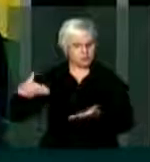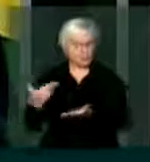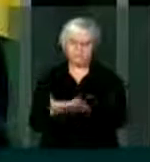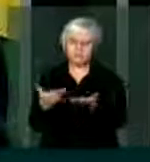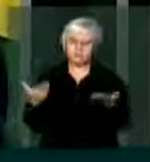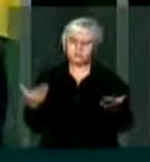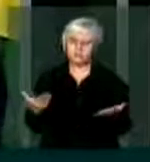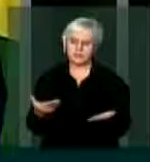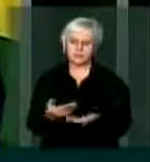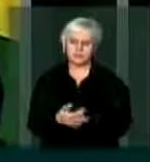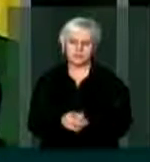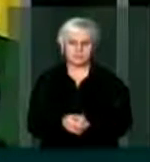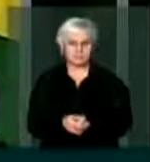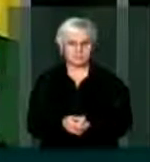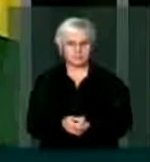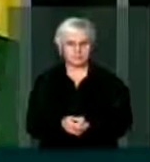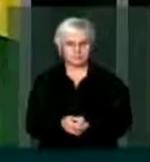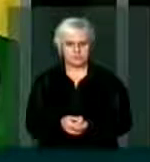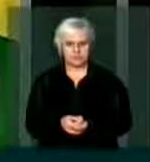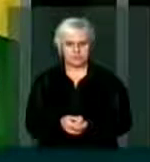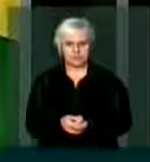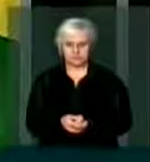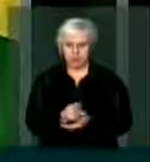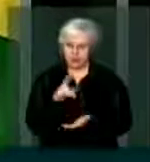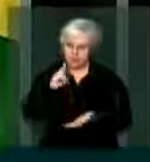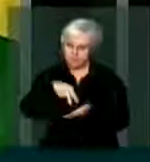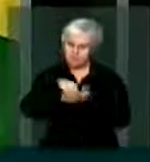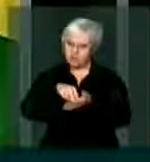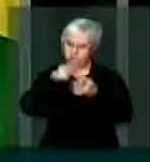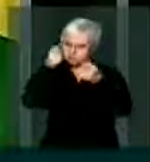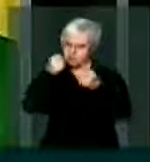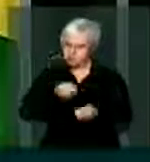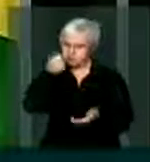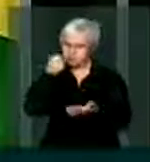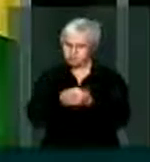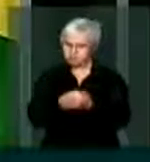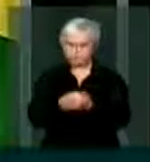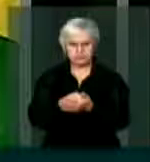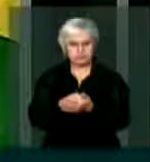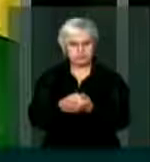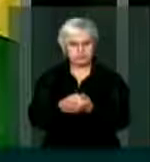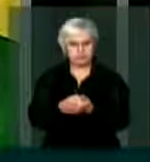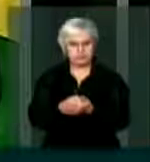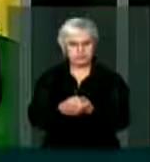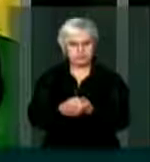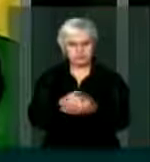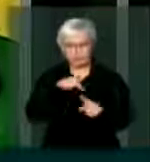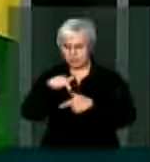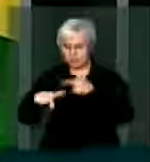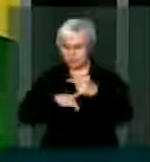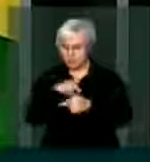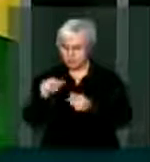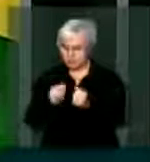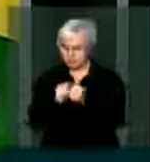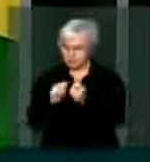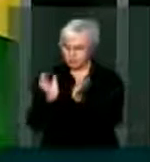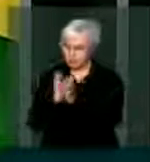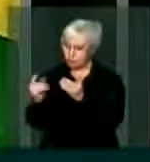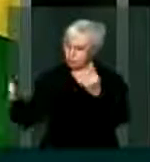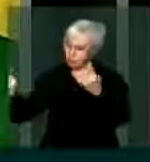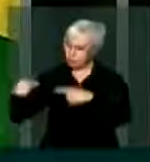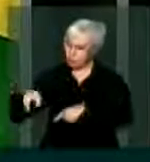deputados, pela presidente eleita. De maneira firme, sem transigência. E essa atuação comunga